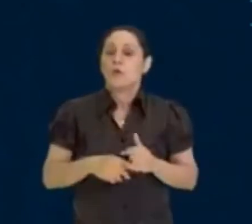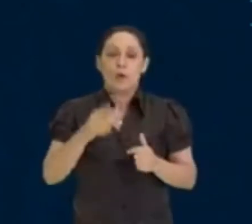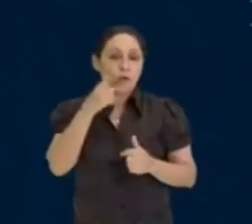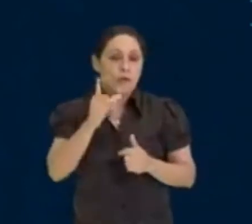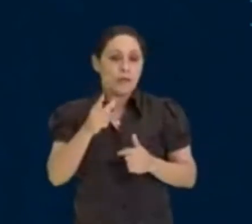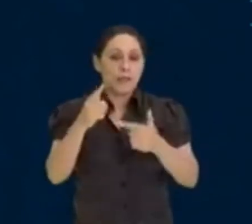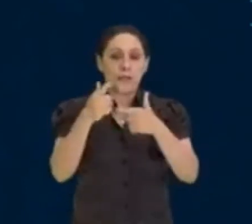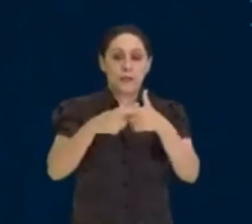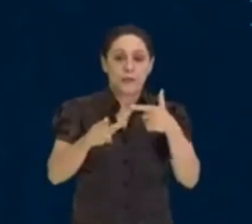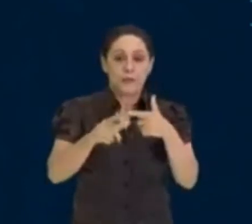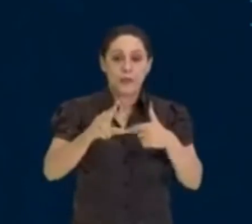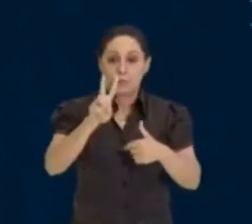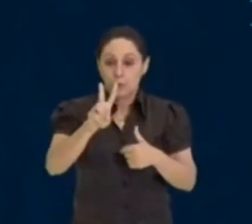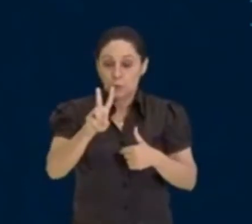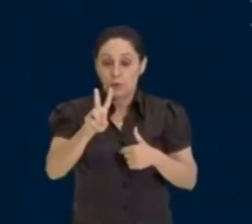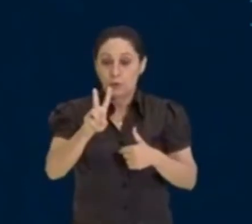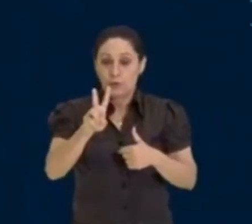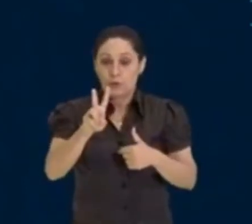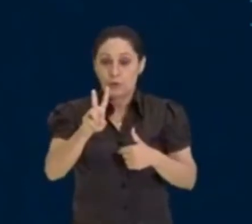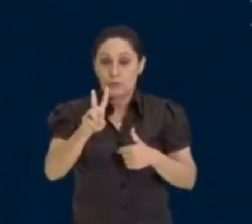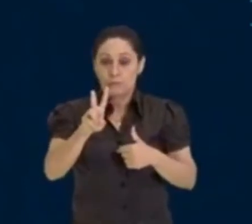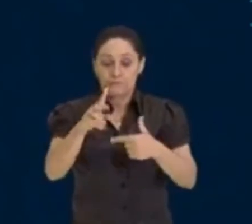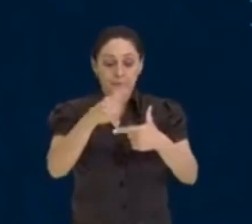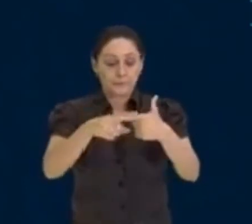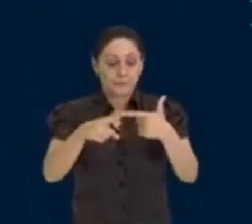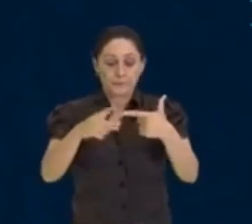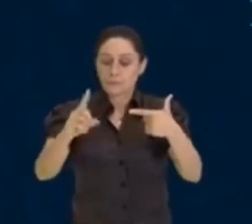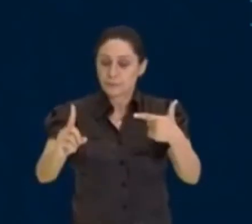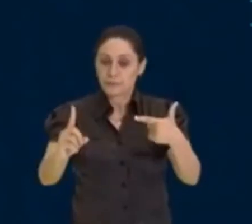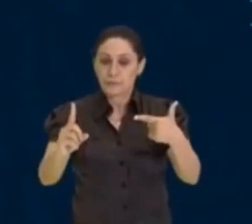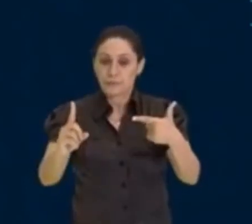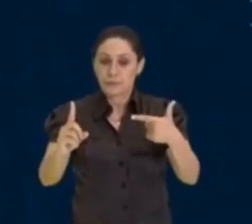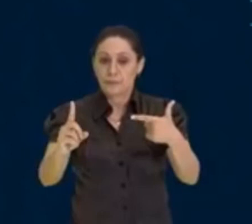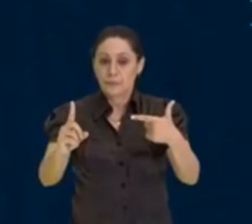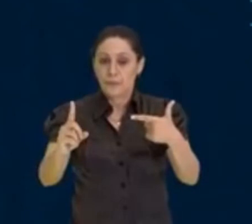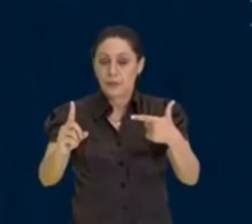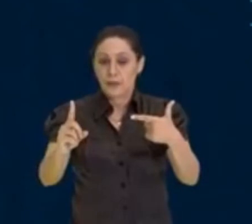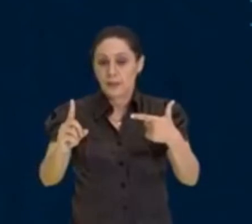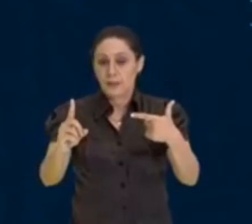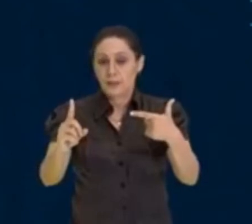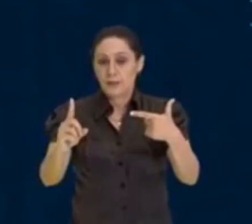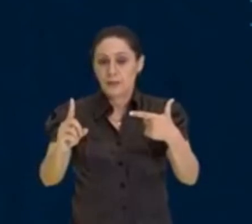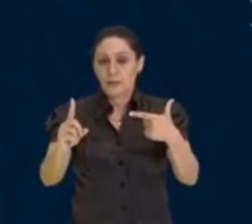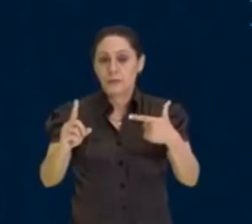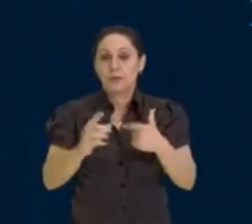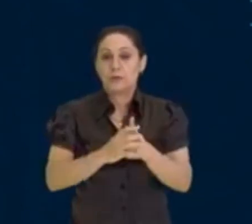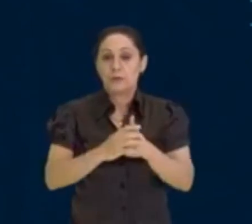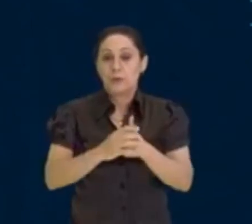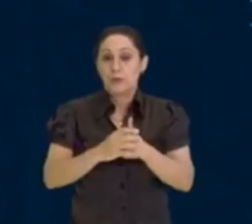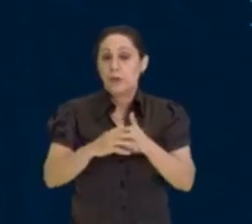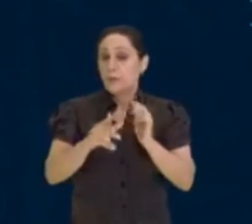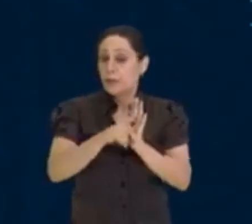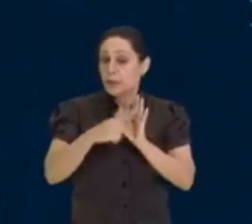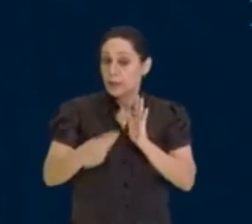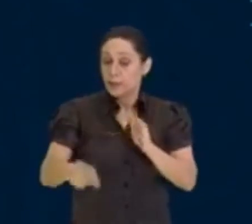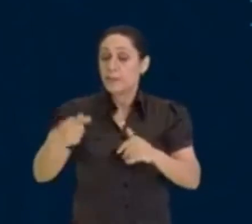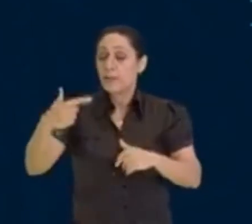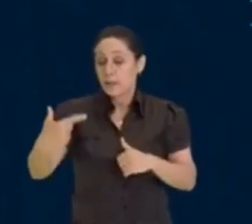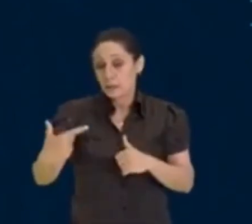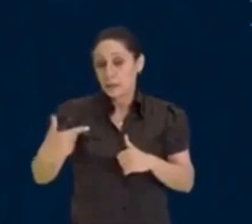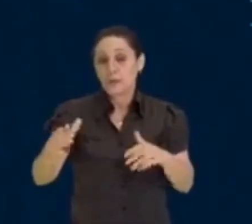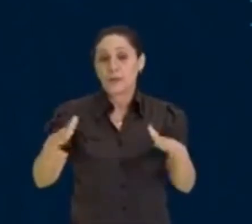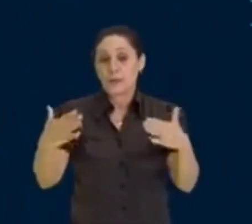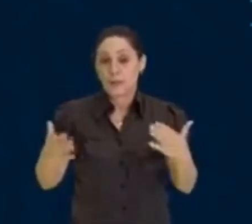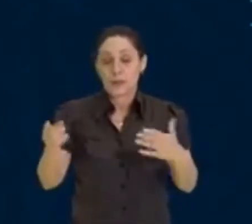2, 1, 2 dividido por 1 e só consigo dividir esse 2 por ele mesmo, que é 2, ó. Então,